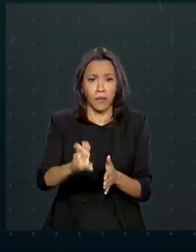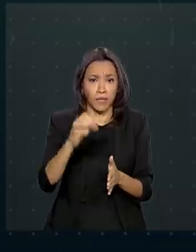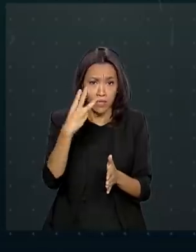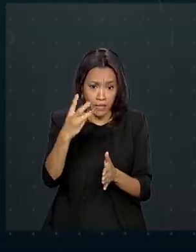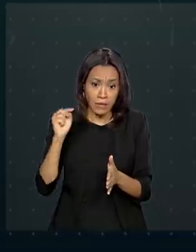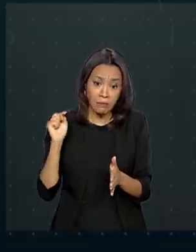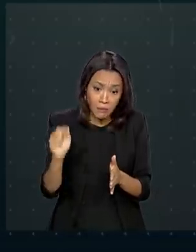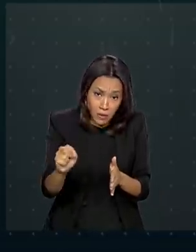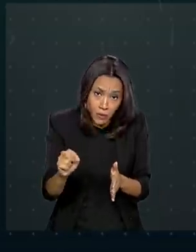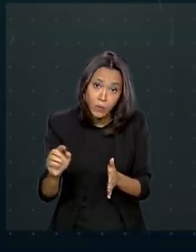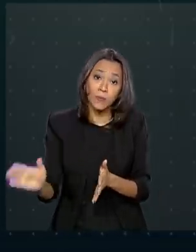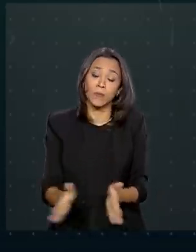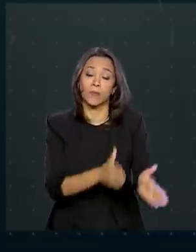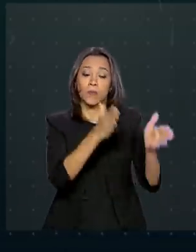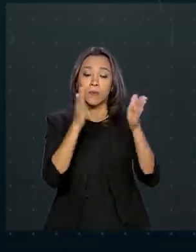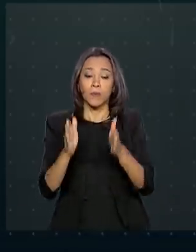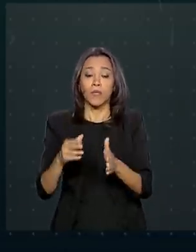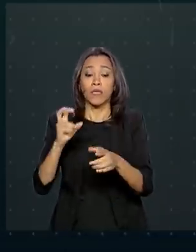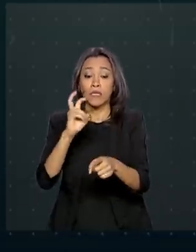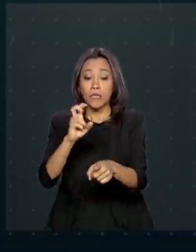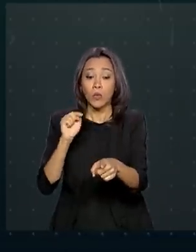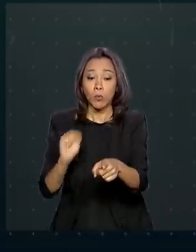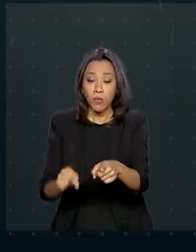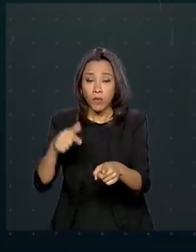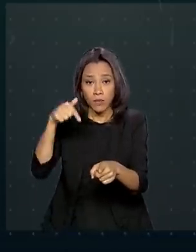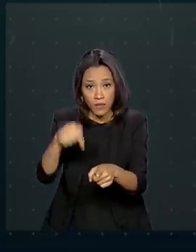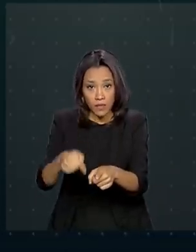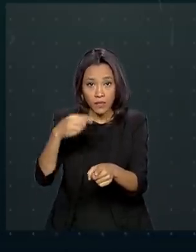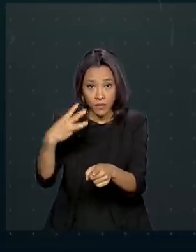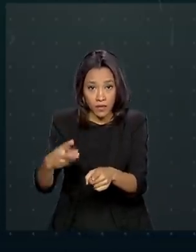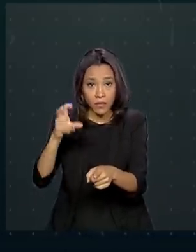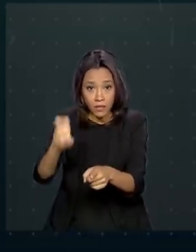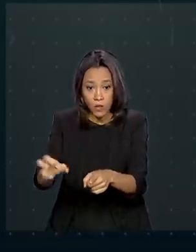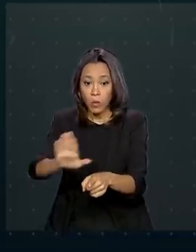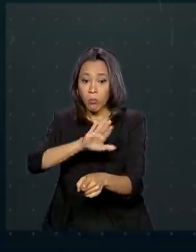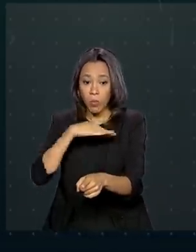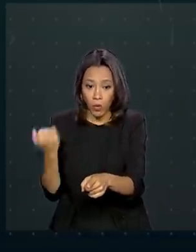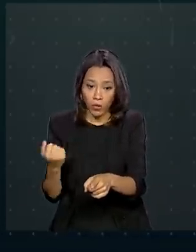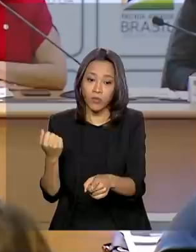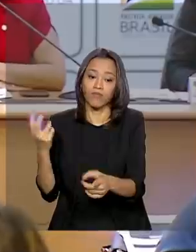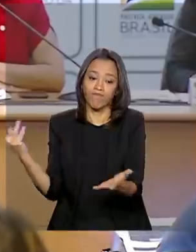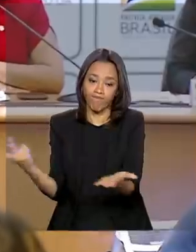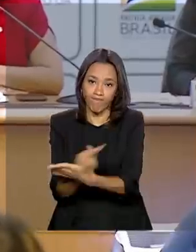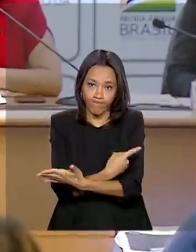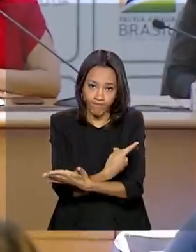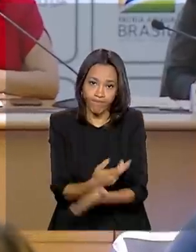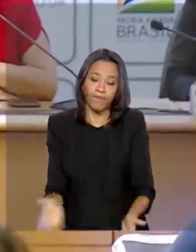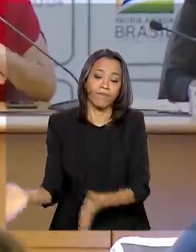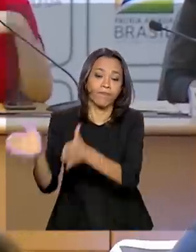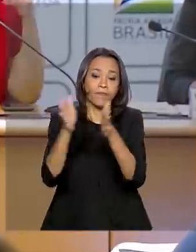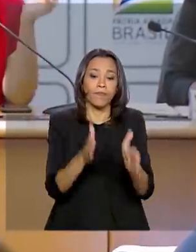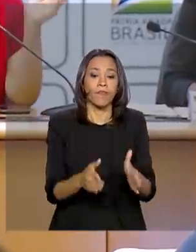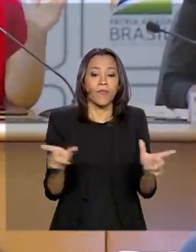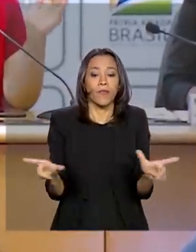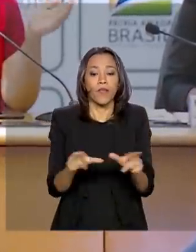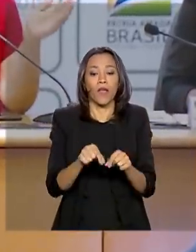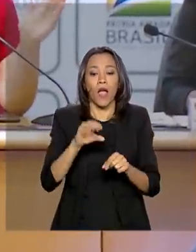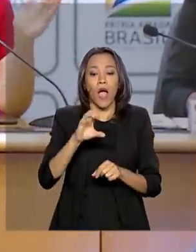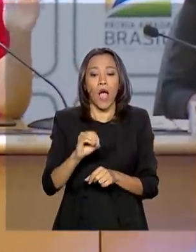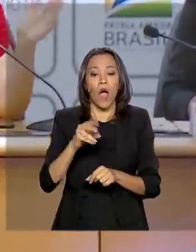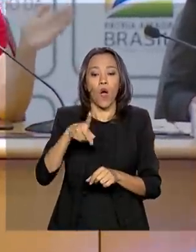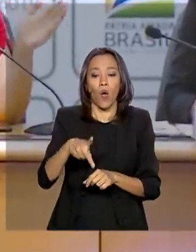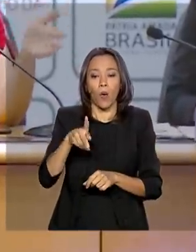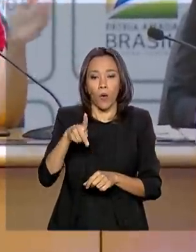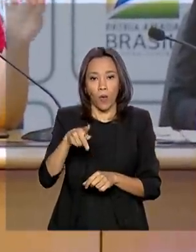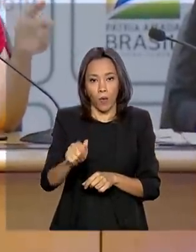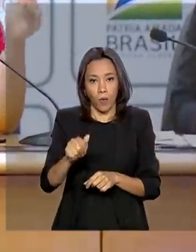e 5.735 mortes por coronavírus. A OPAS, Organização Pan-Americana